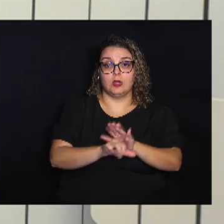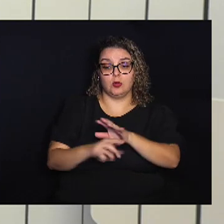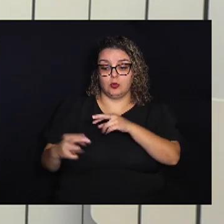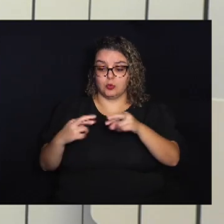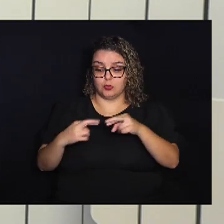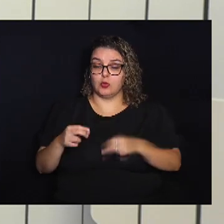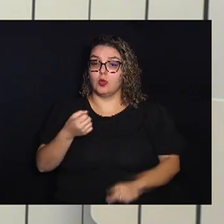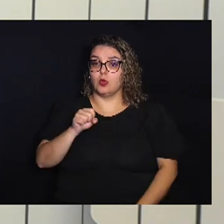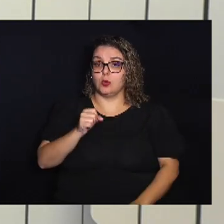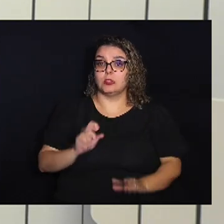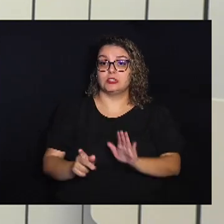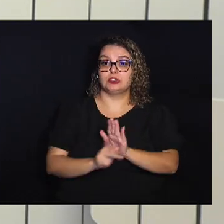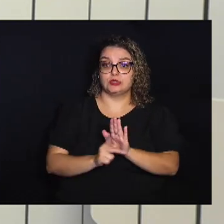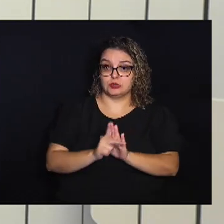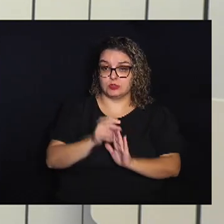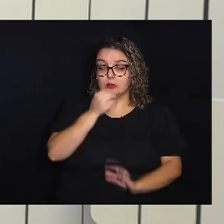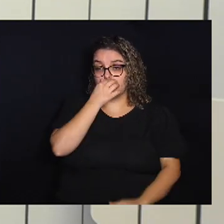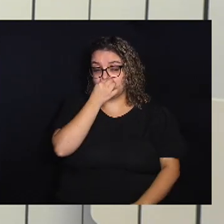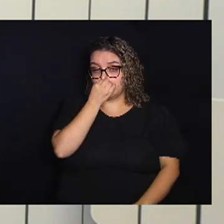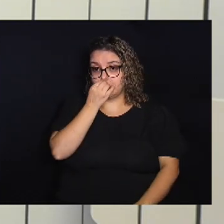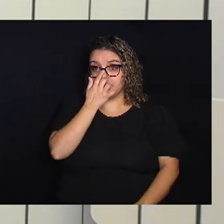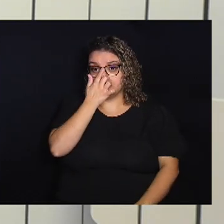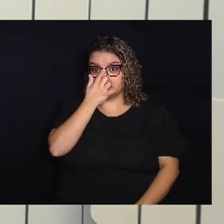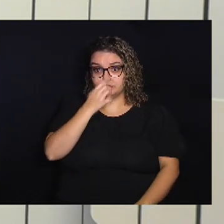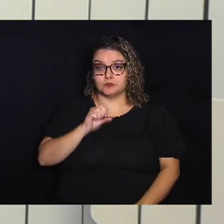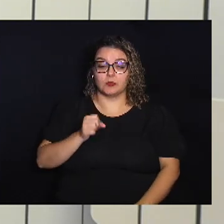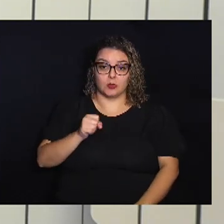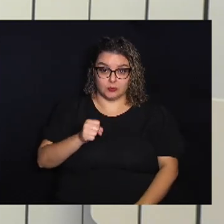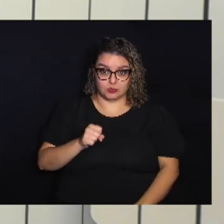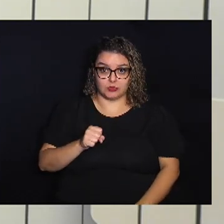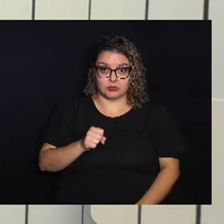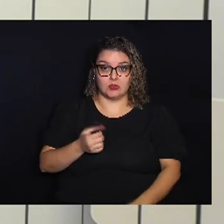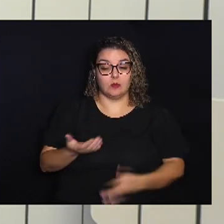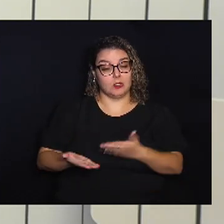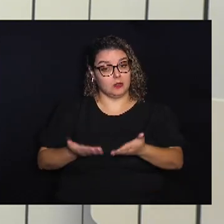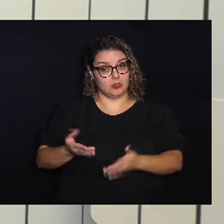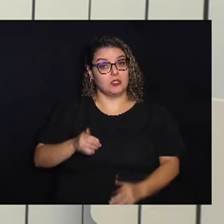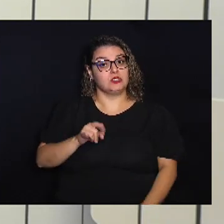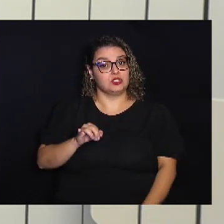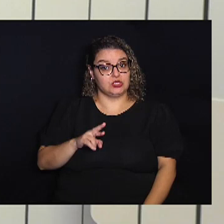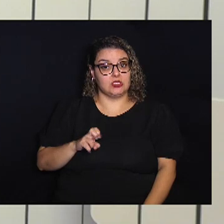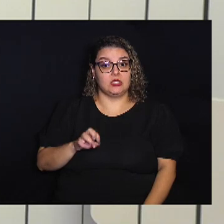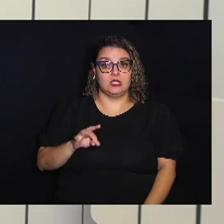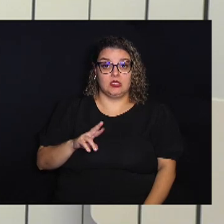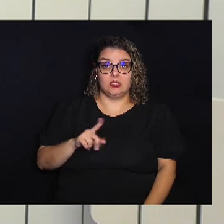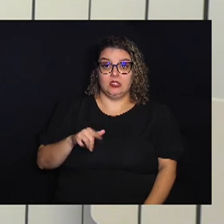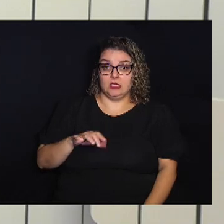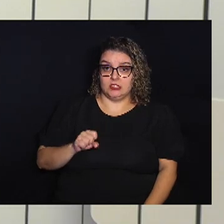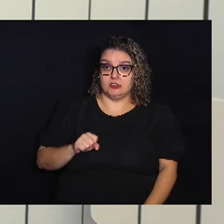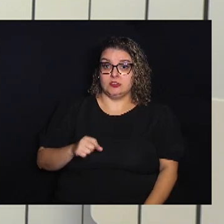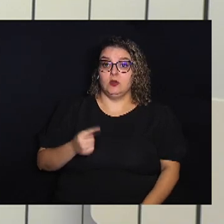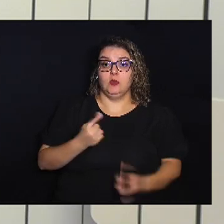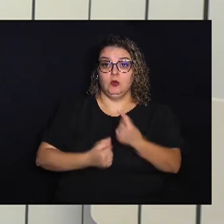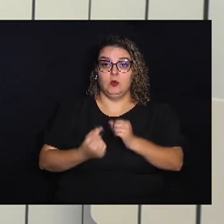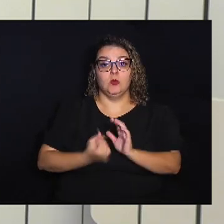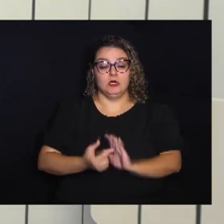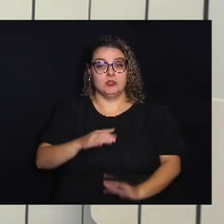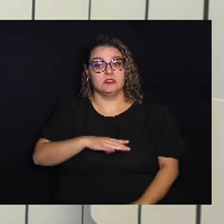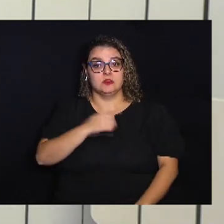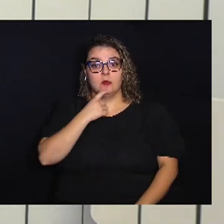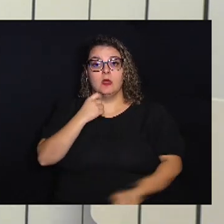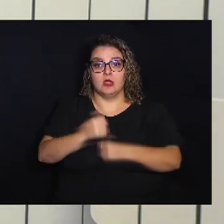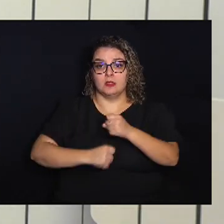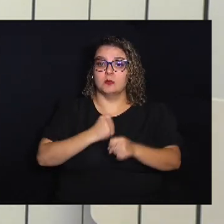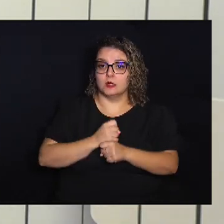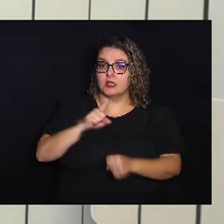oito projetos Entre eles, o que trata das diretrizes orçamentárias de Campinas Para o ano que